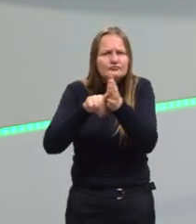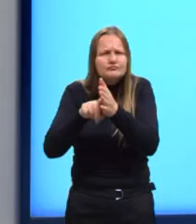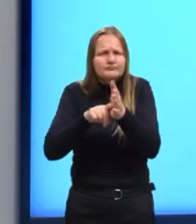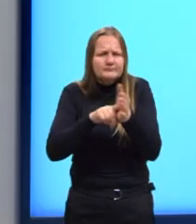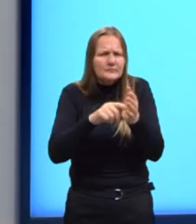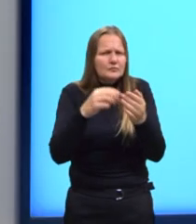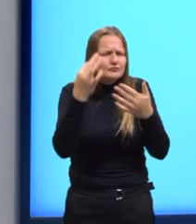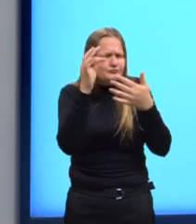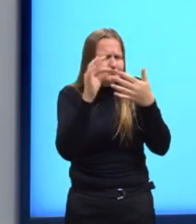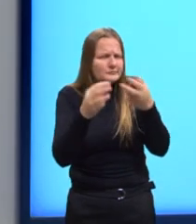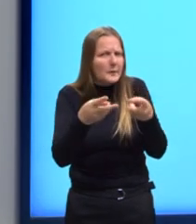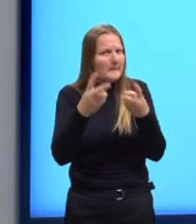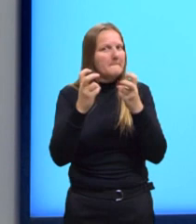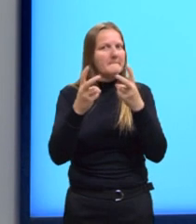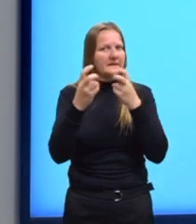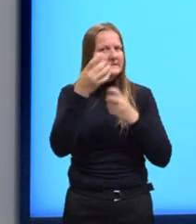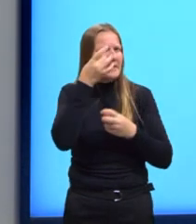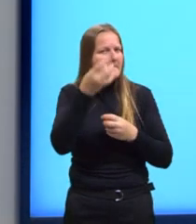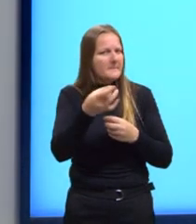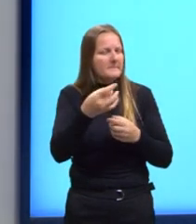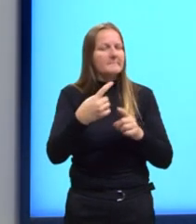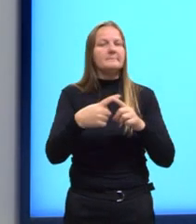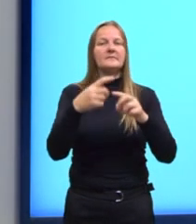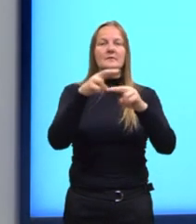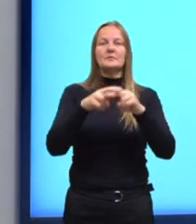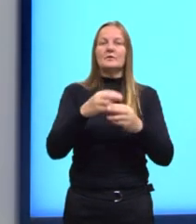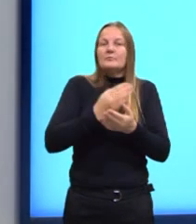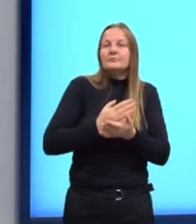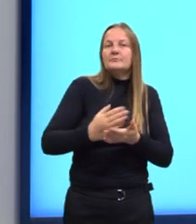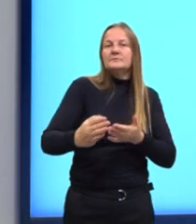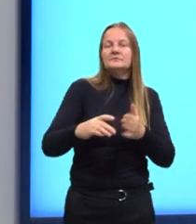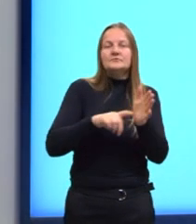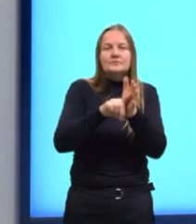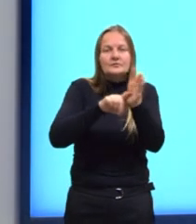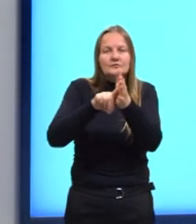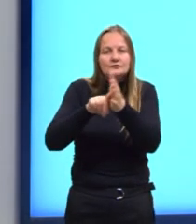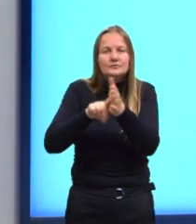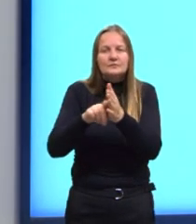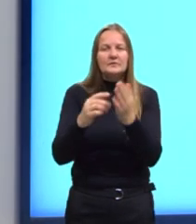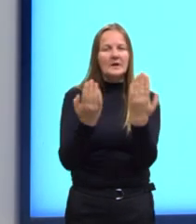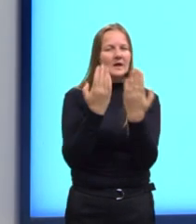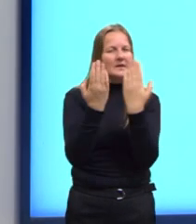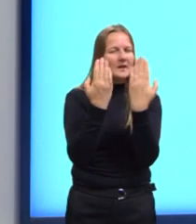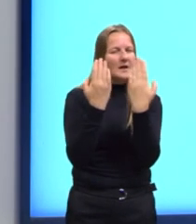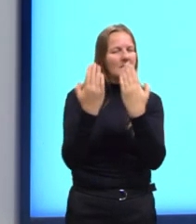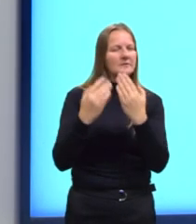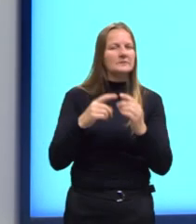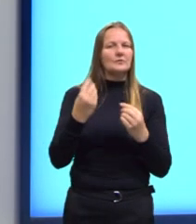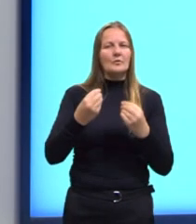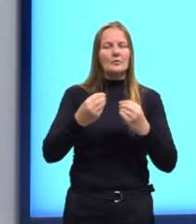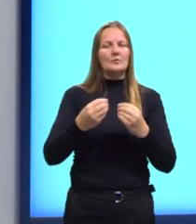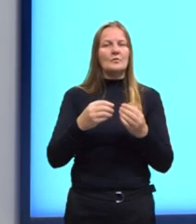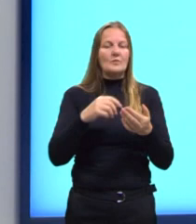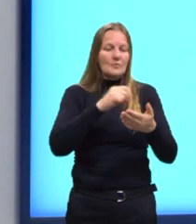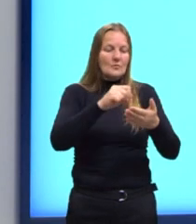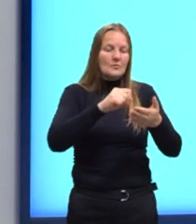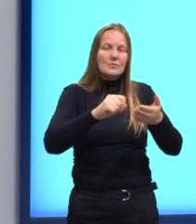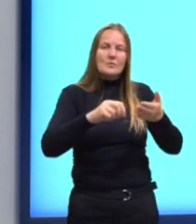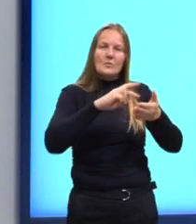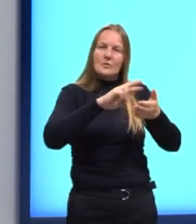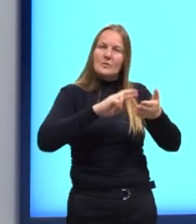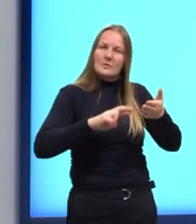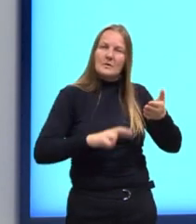E aí, a partir dessa análise de como eu me comporto em relação ao eixo